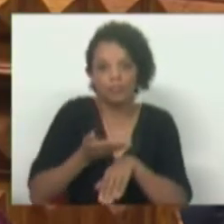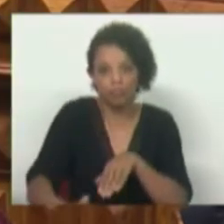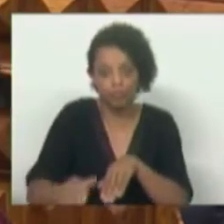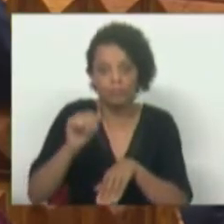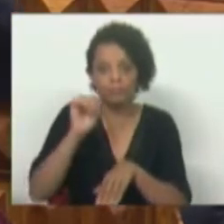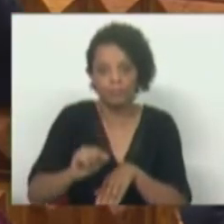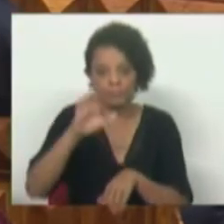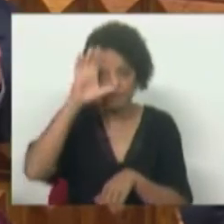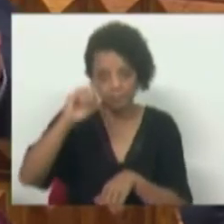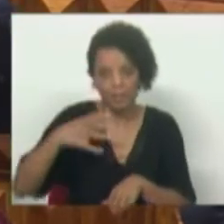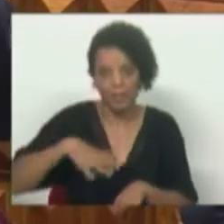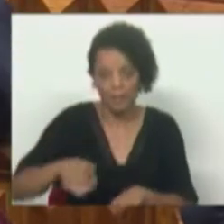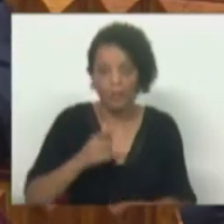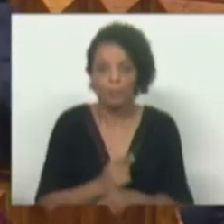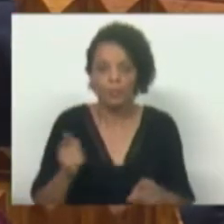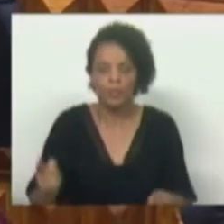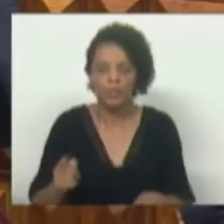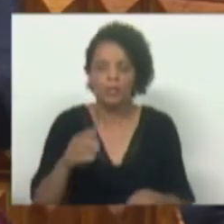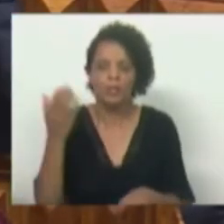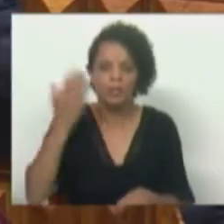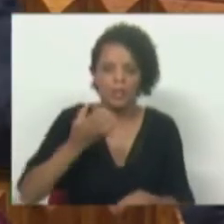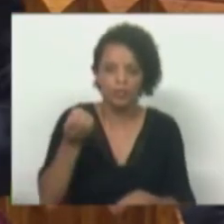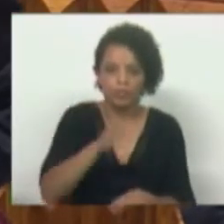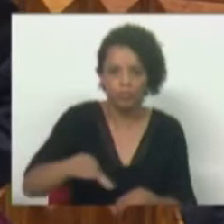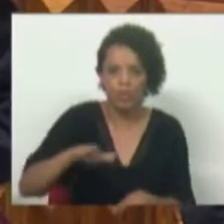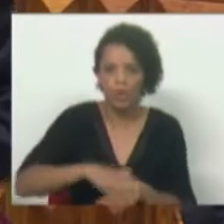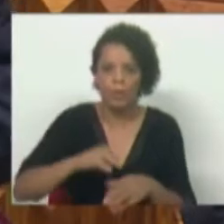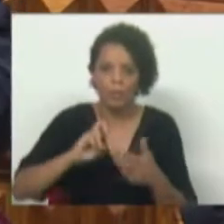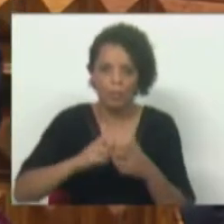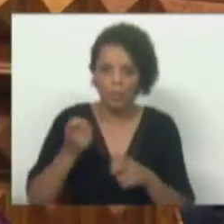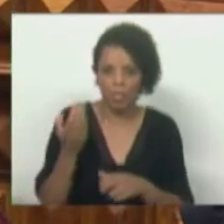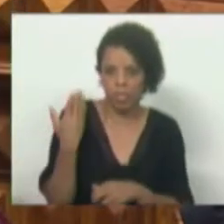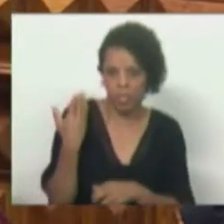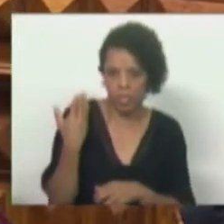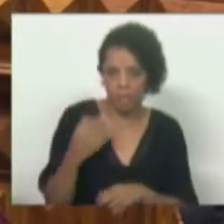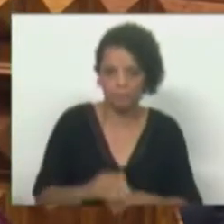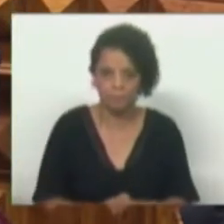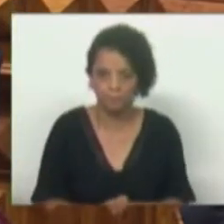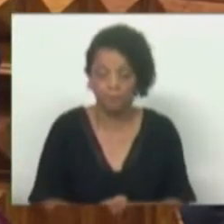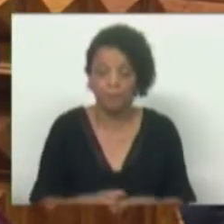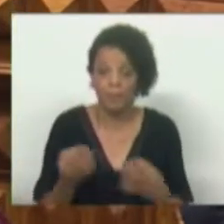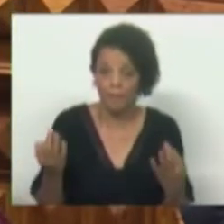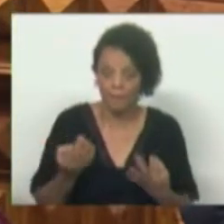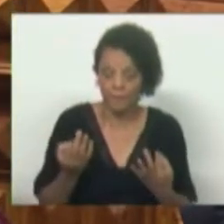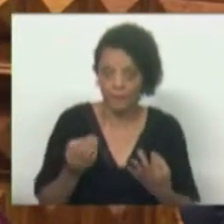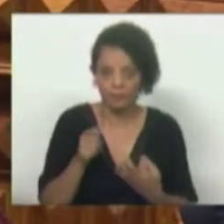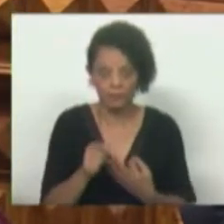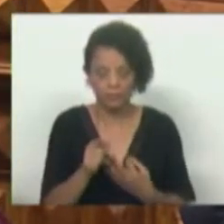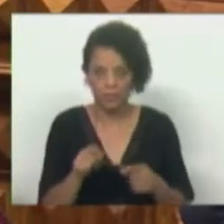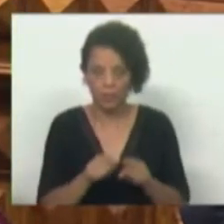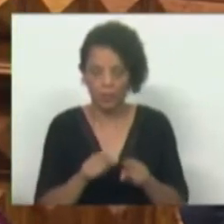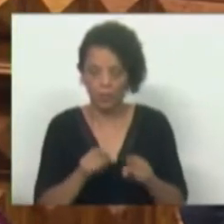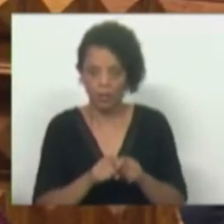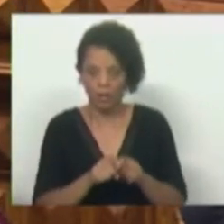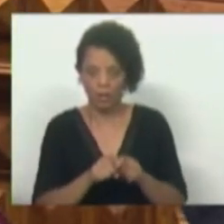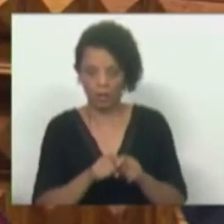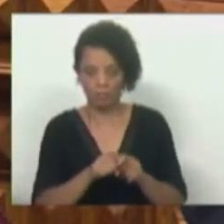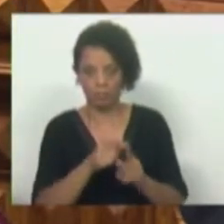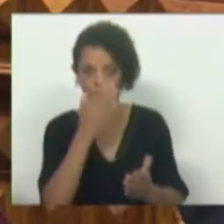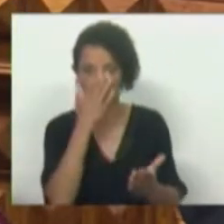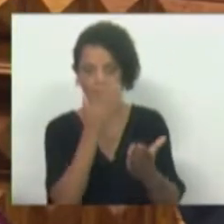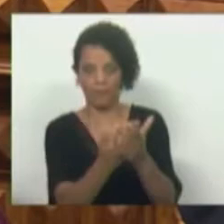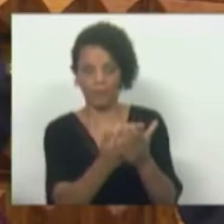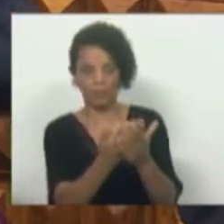crianças a propósito de uma tragédia ocorrida recentemente. Pois bem, viu passar um objeto mais reluzente à sua frente